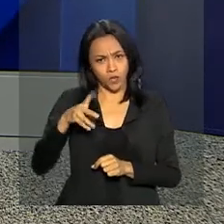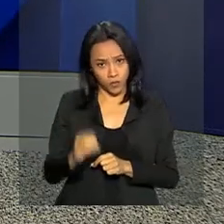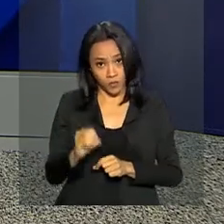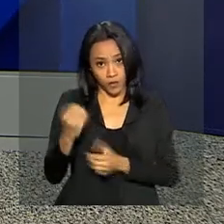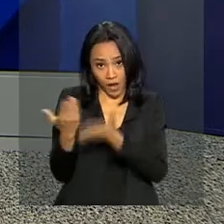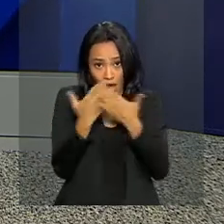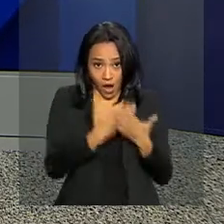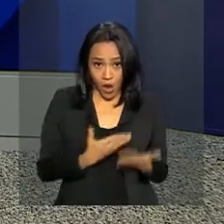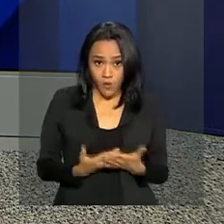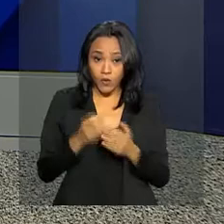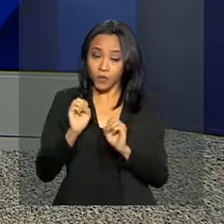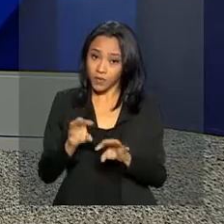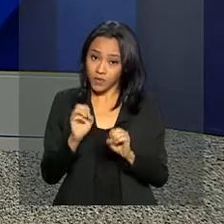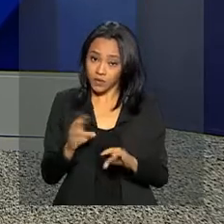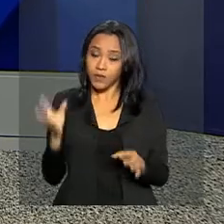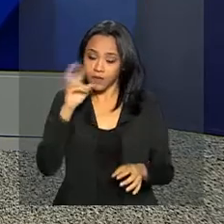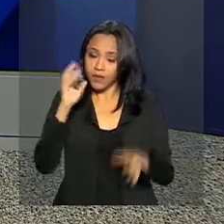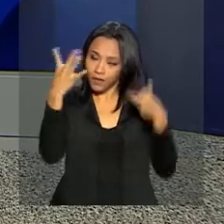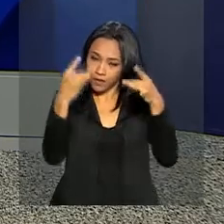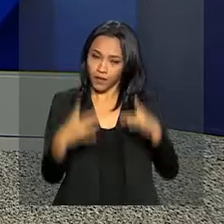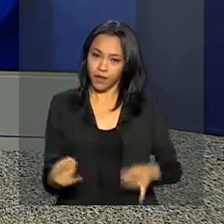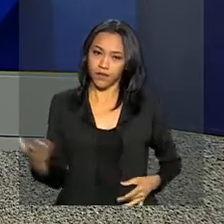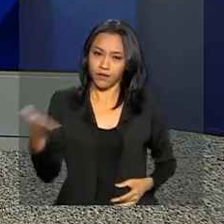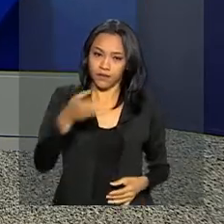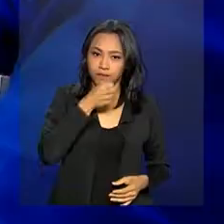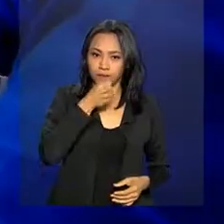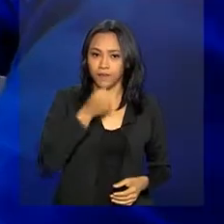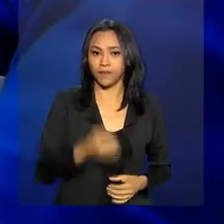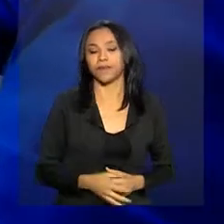A repórter Gabriela Noronha nos traz os detalhes.